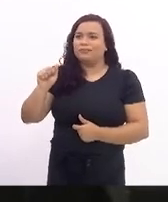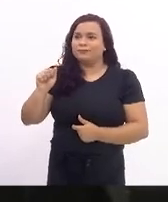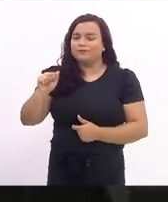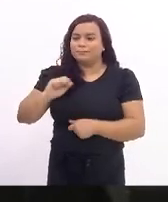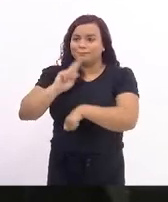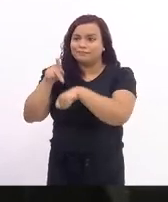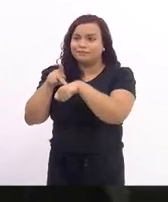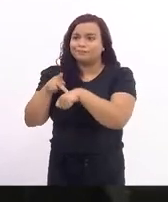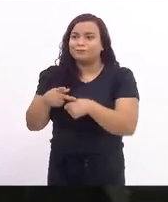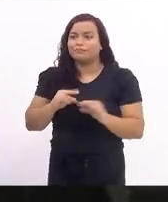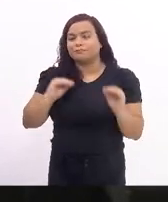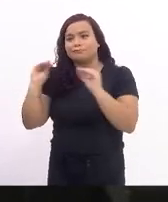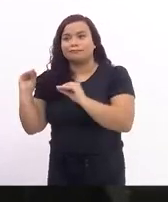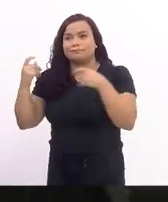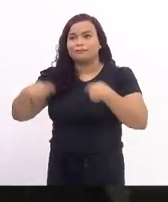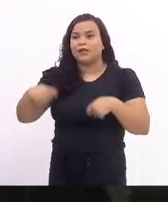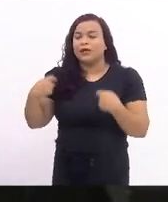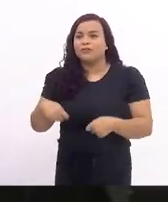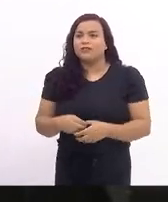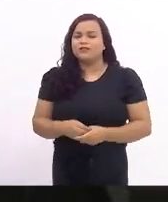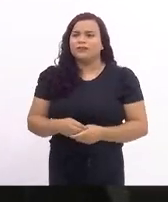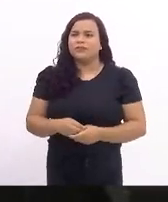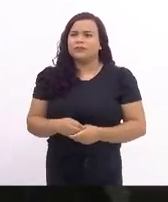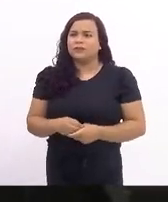coloca a gente sobre uma situação